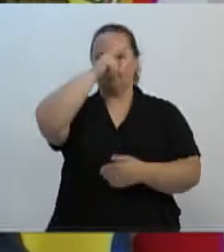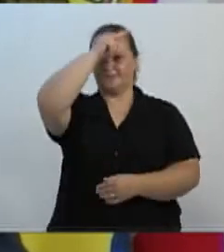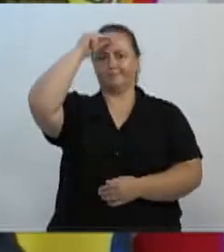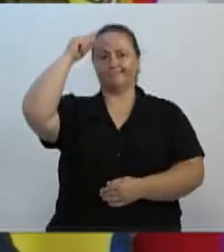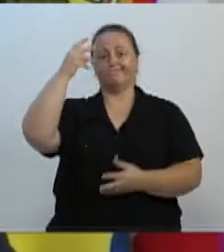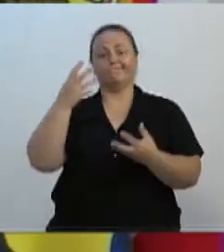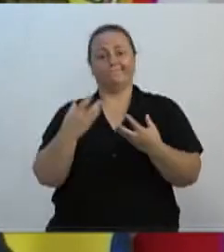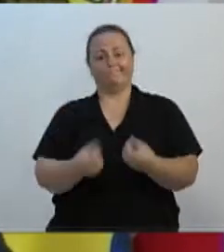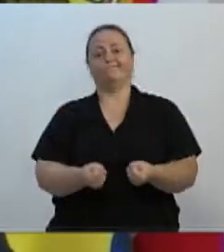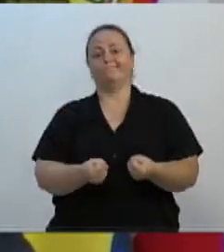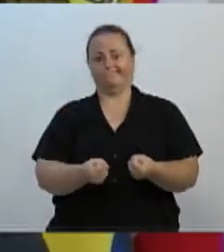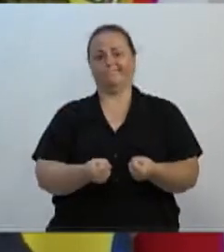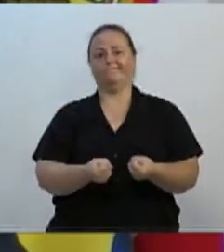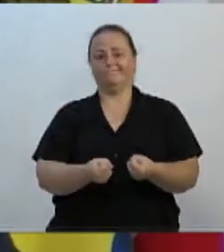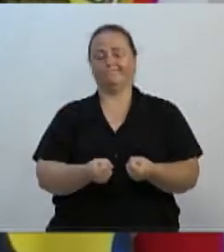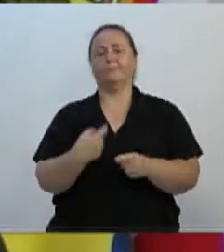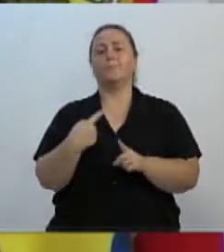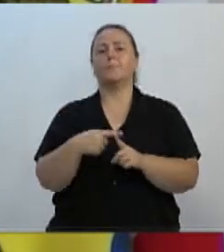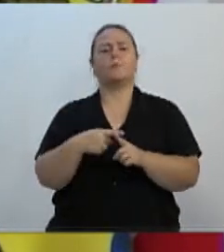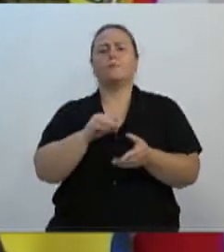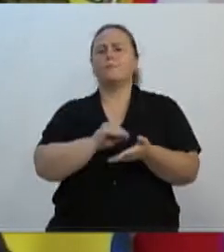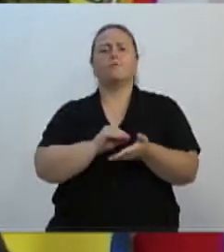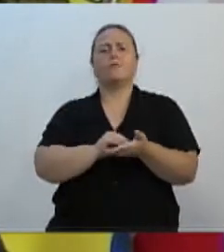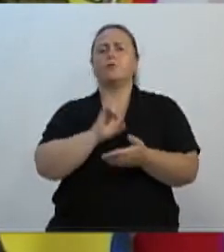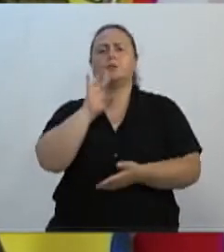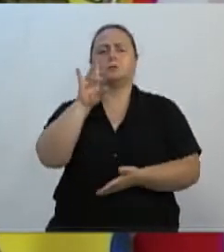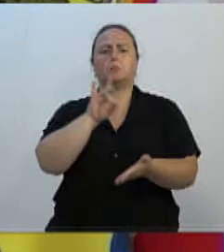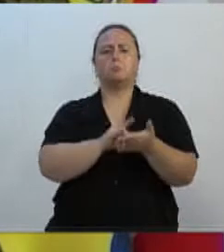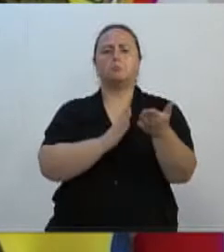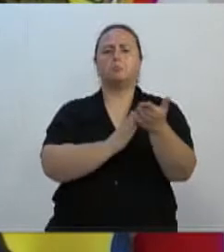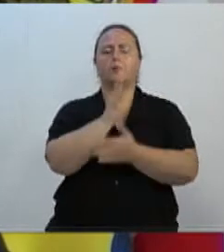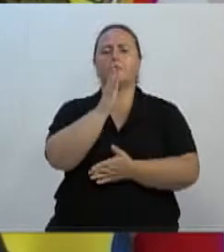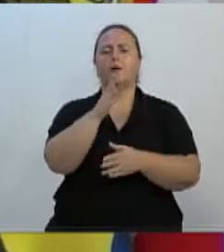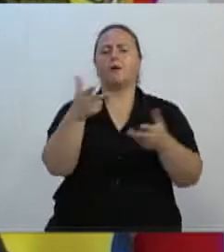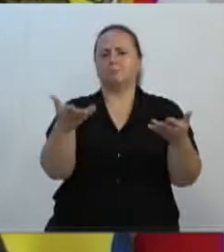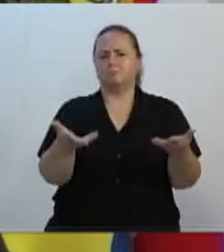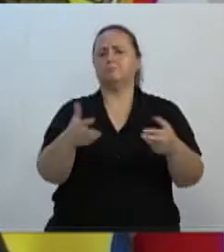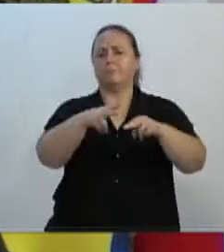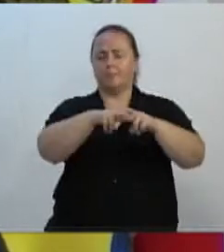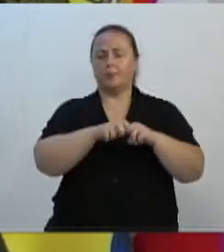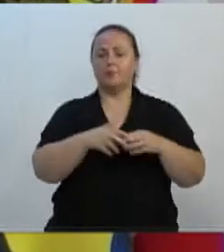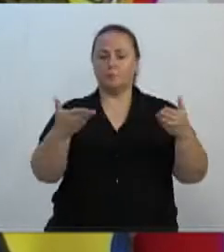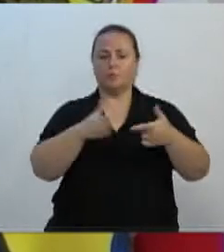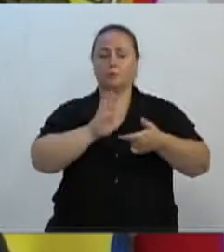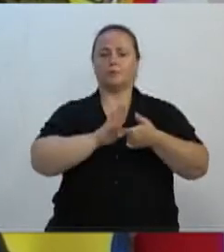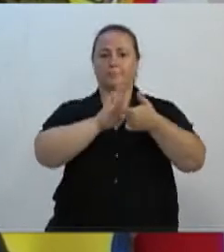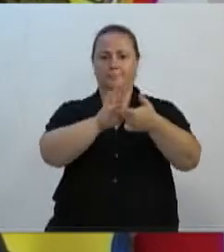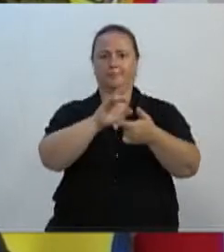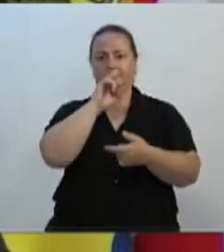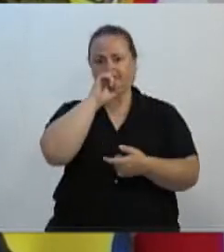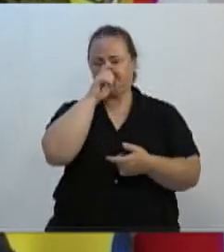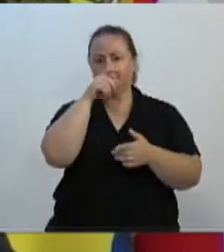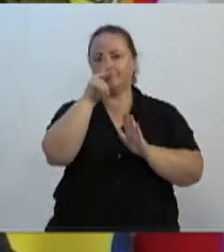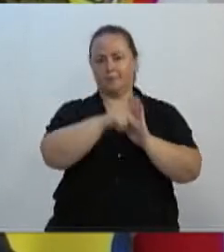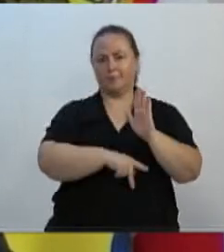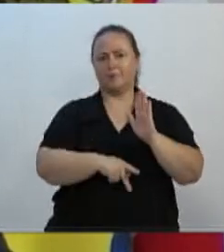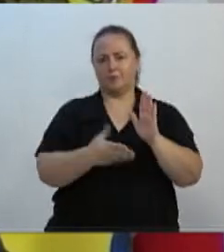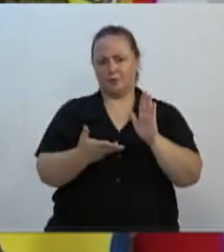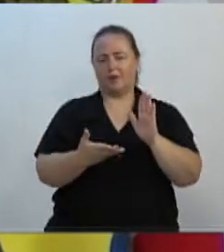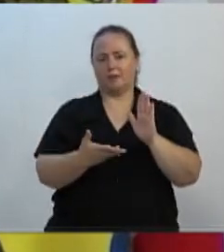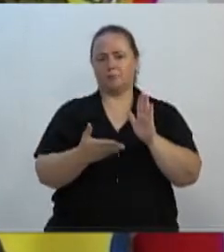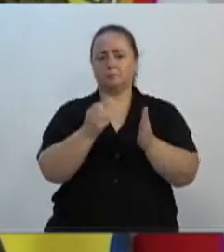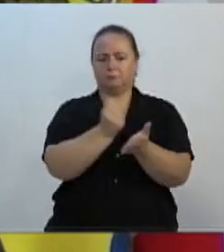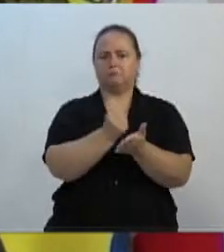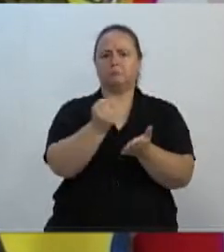por falta de, propriamente, regulamentação. Então, estamos aqui hoje, apresentando esse projeto de lei, que, na sequência, a gente vai protocolar com a mesa diretora,